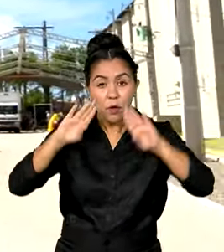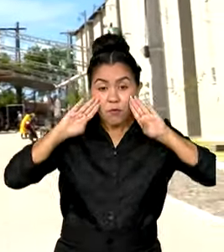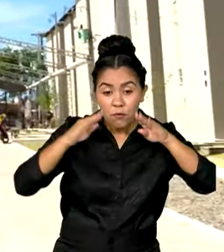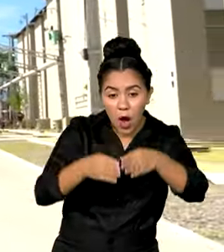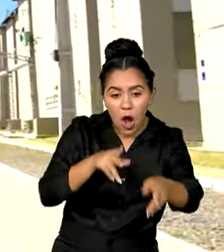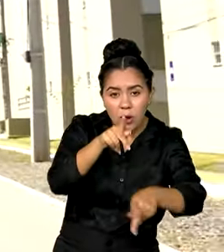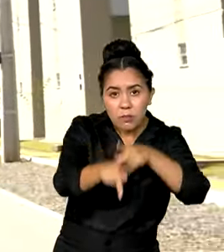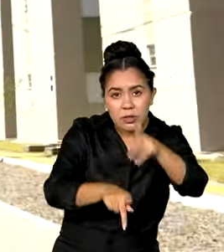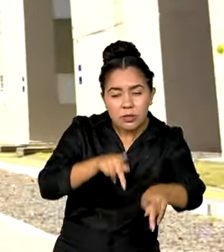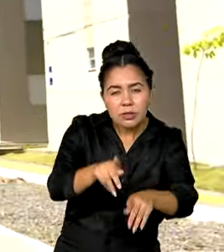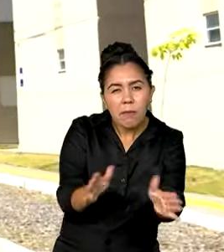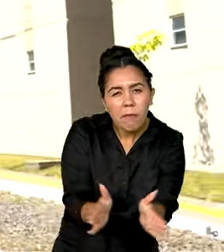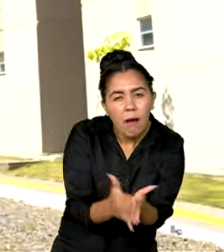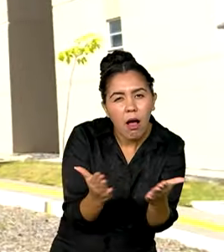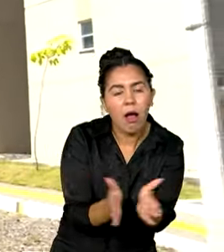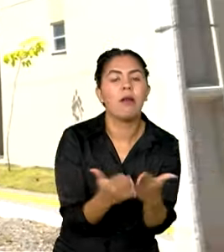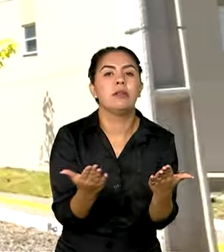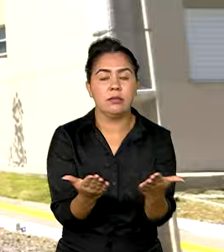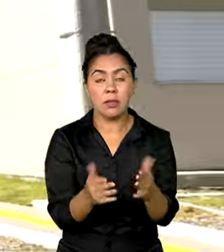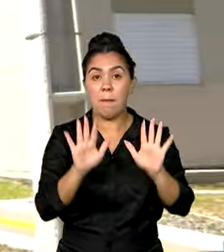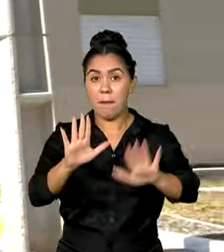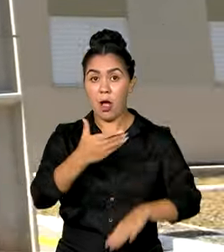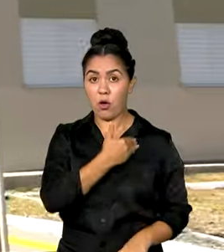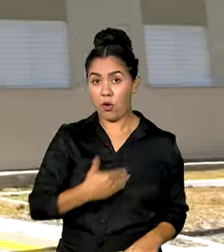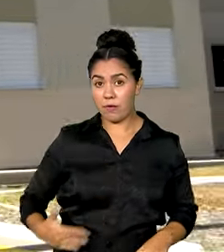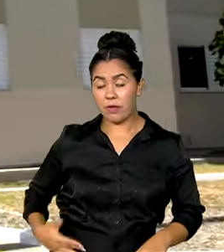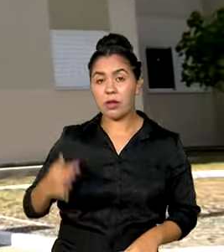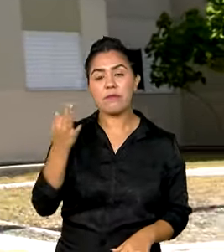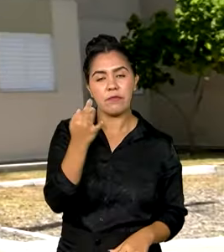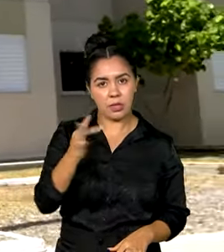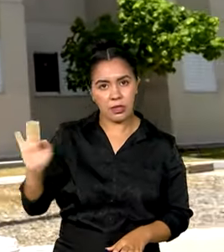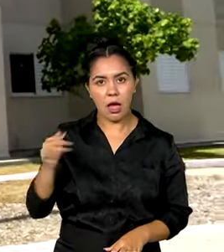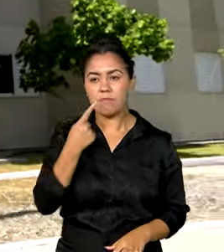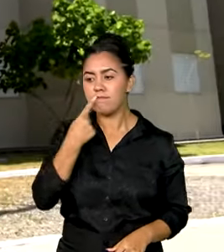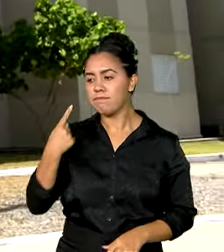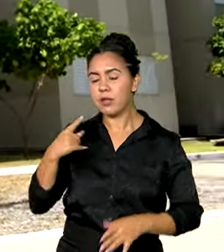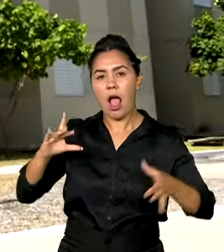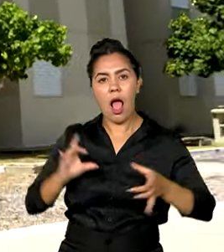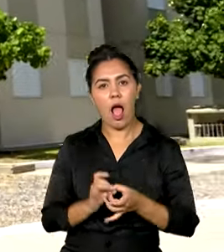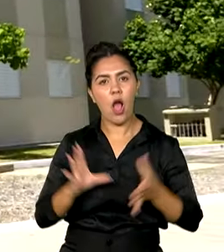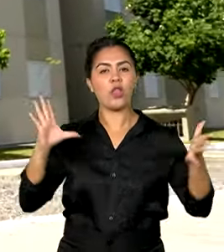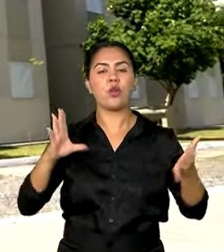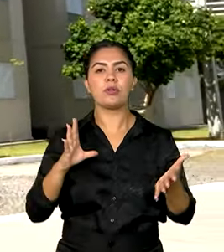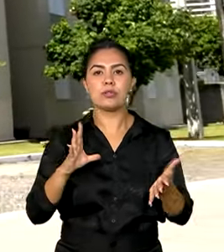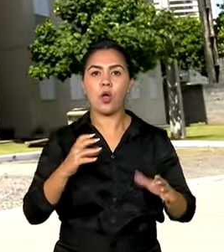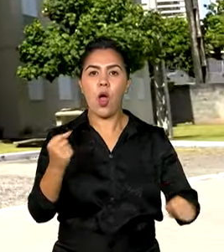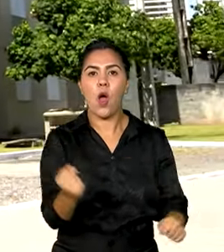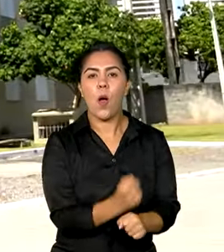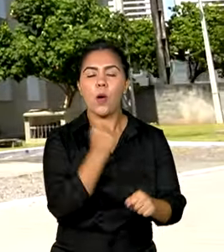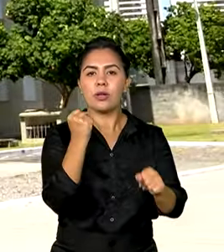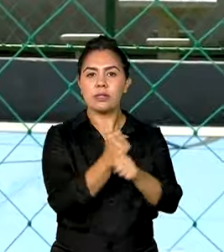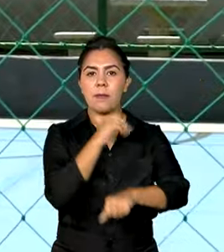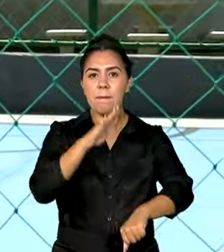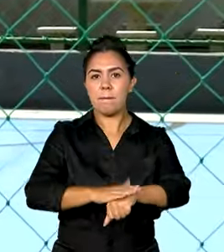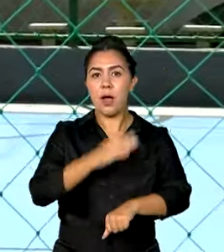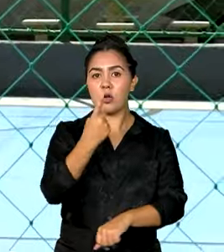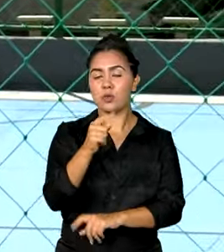mais vulneráveis. Agora o governo federal acaba de autorizar a construção de mais de 1